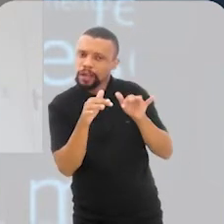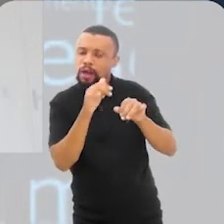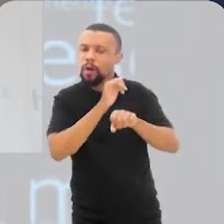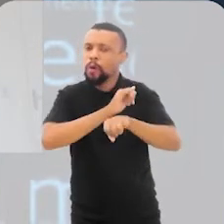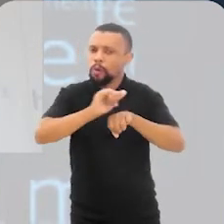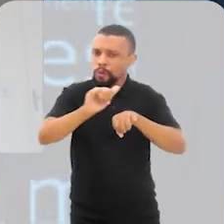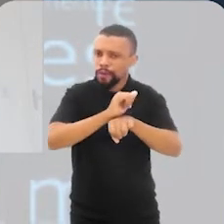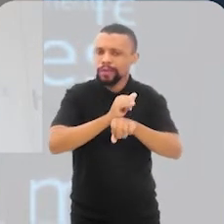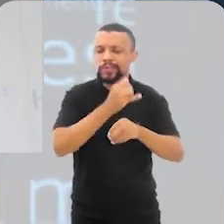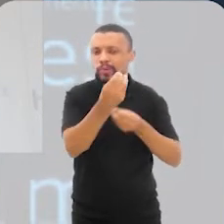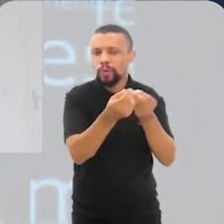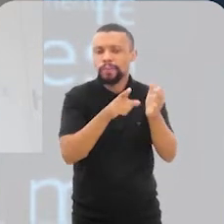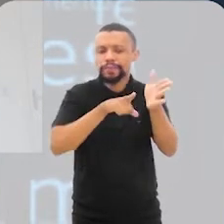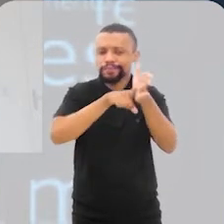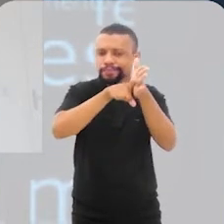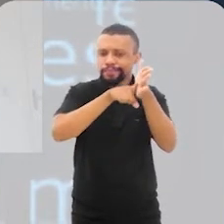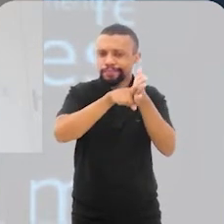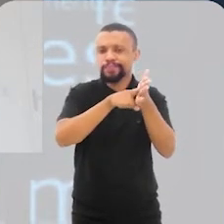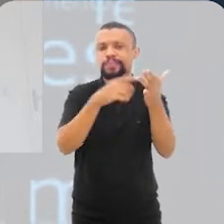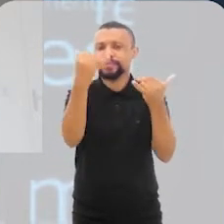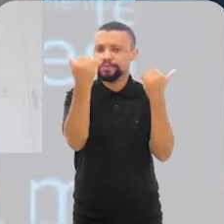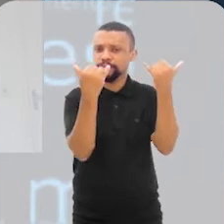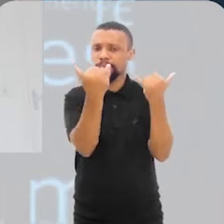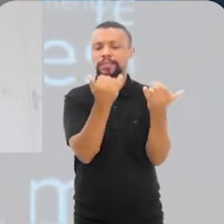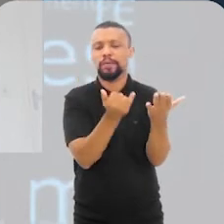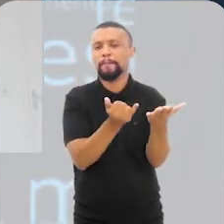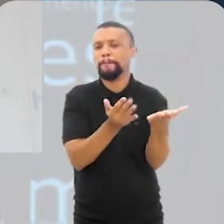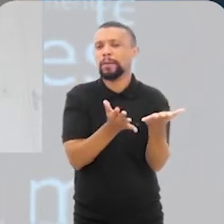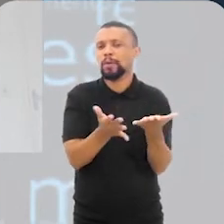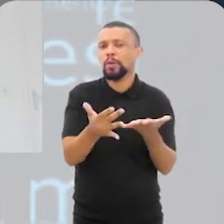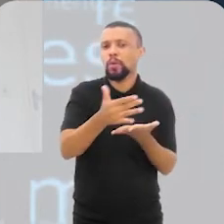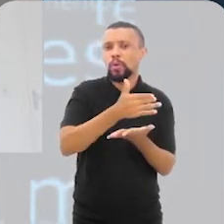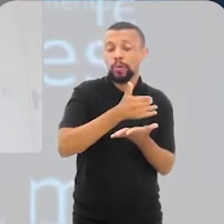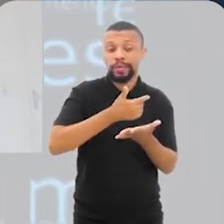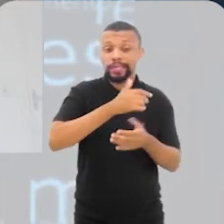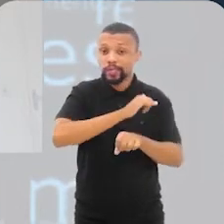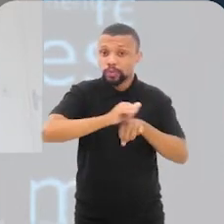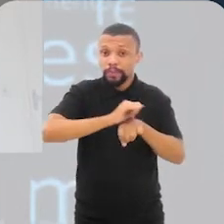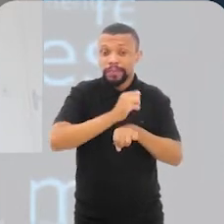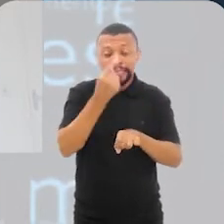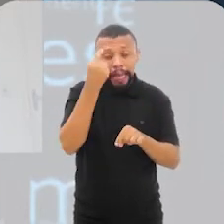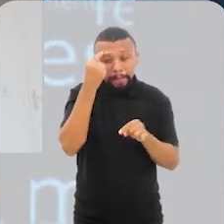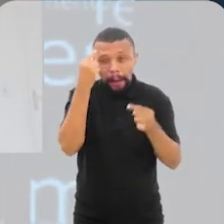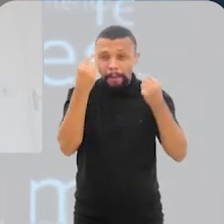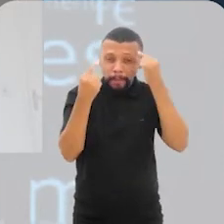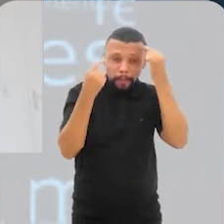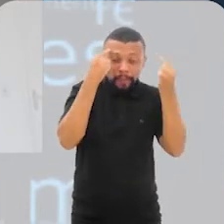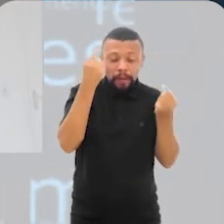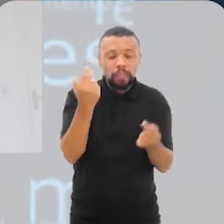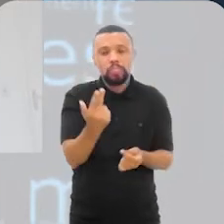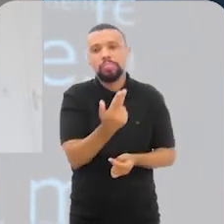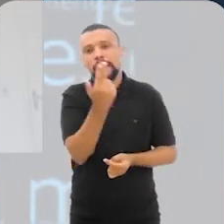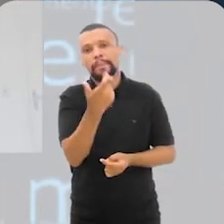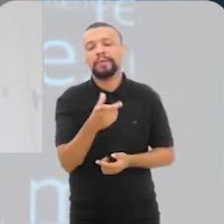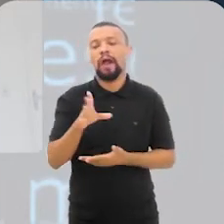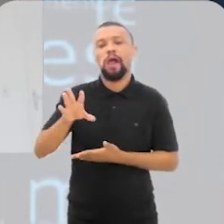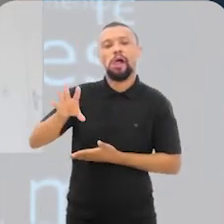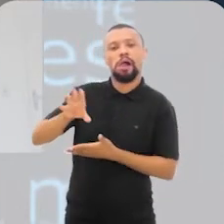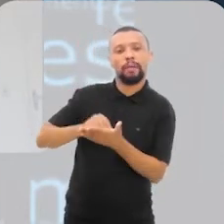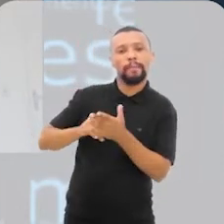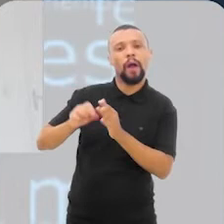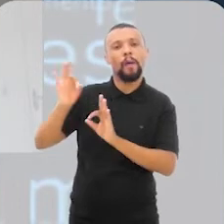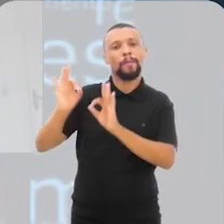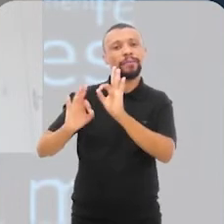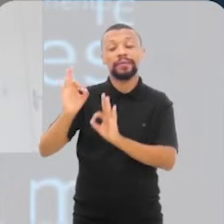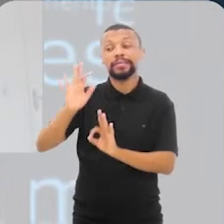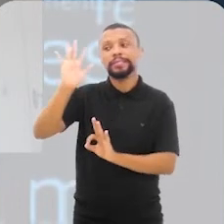os instrumentos de coleta de dados, porque nós entendemos que esse instrumento tem que ser cocriado, ele não pode simplesmente copiar